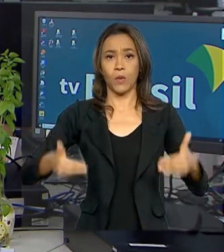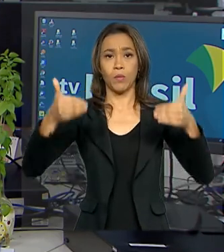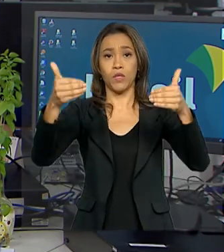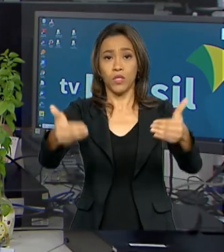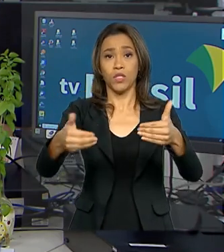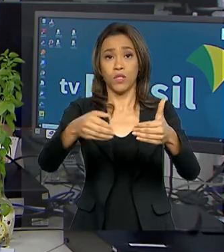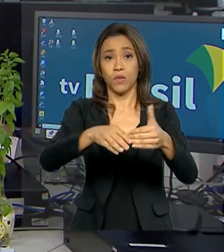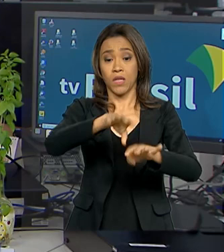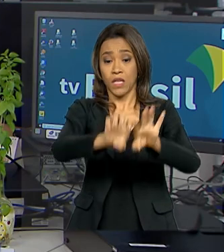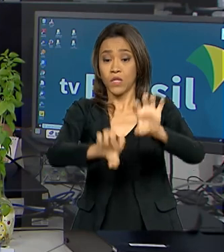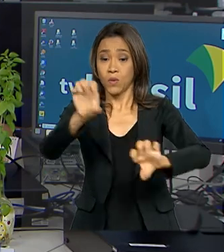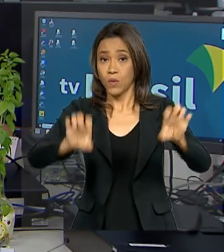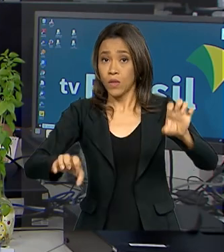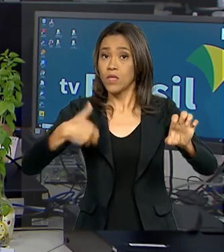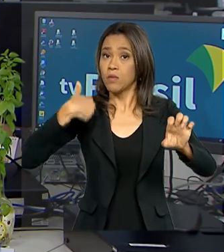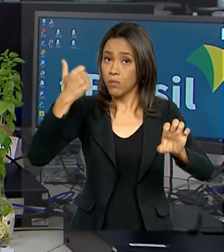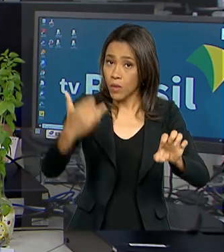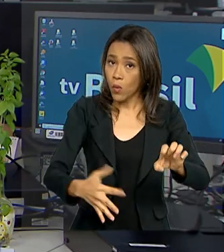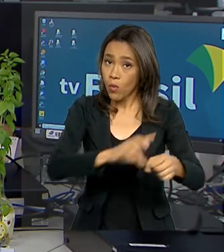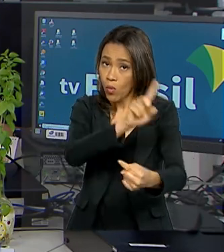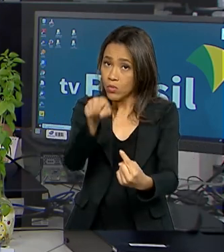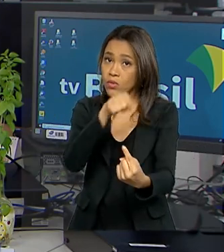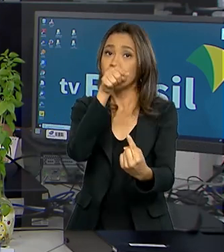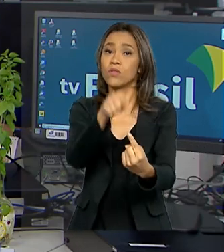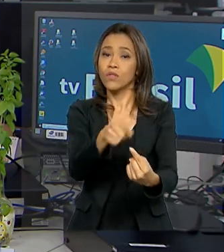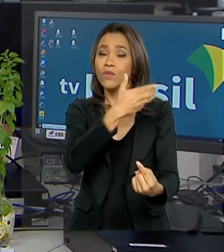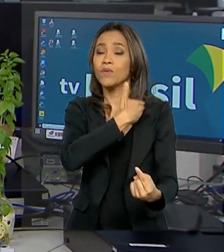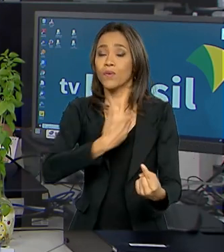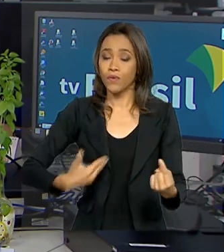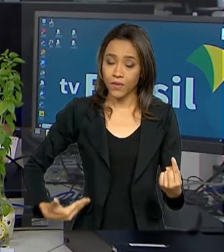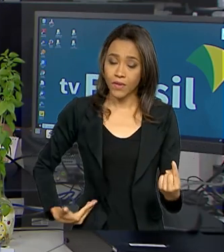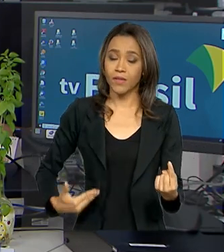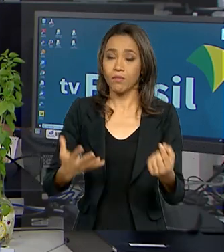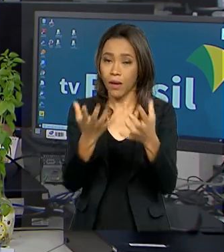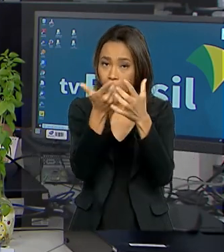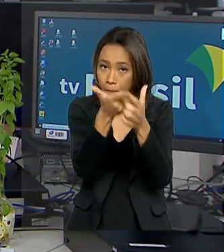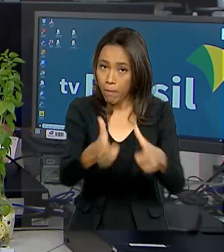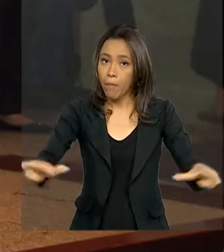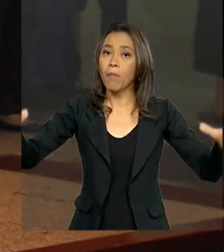falou da meta do governo de ampliar o transporte ferroviário no Brasil.